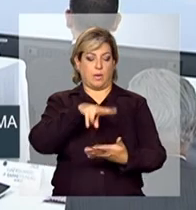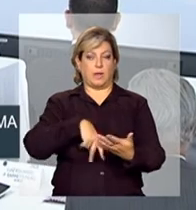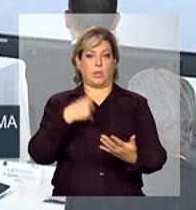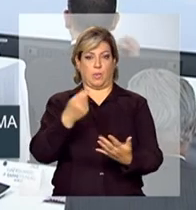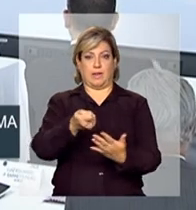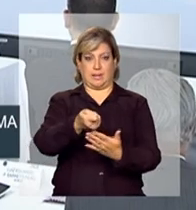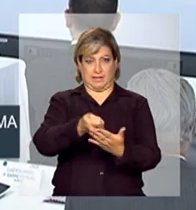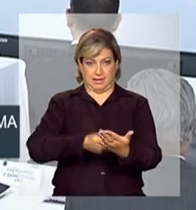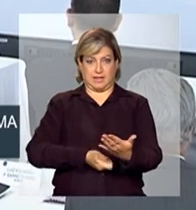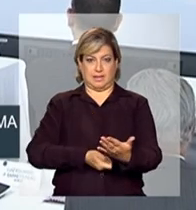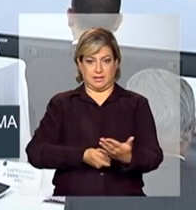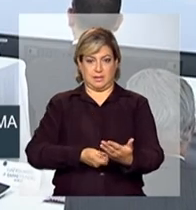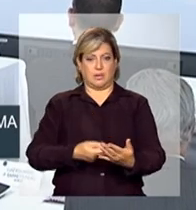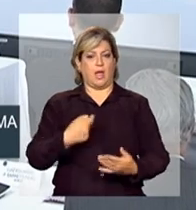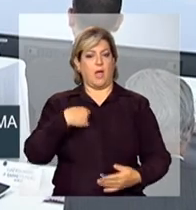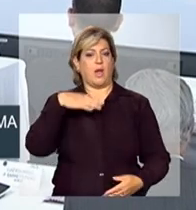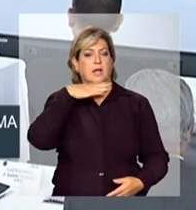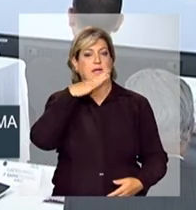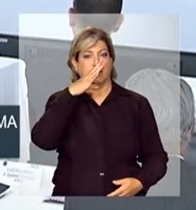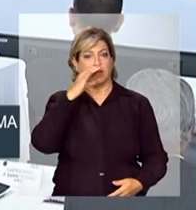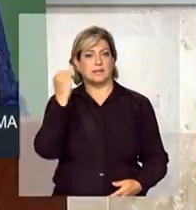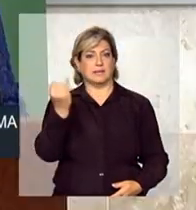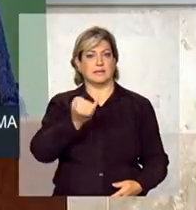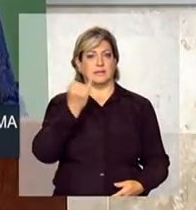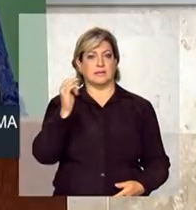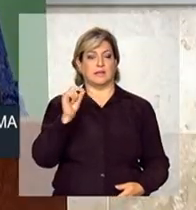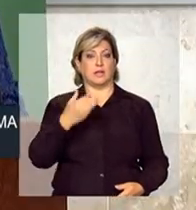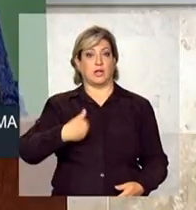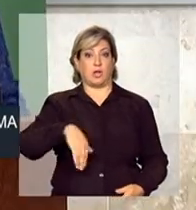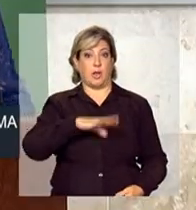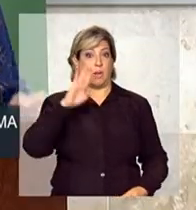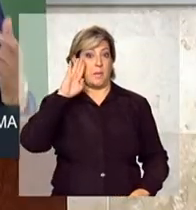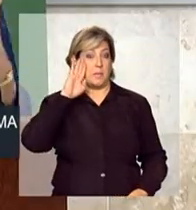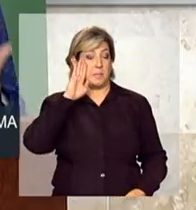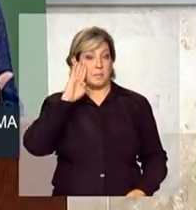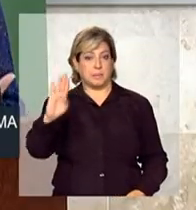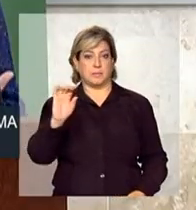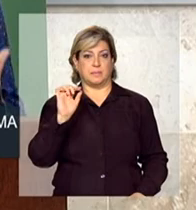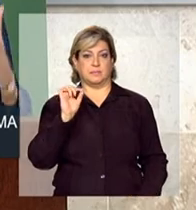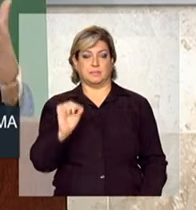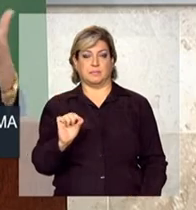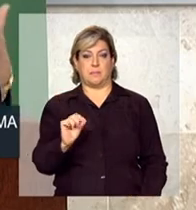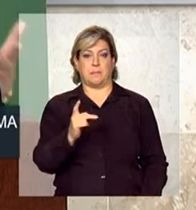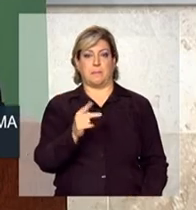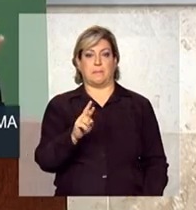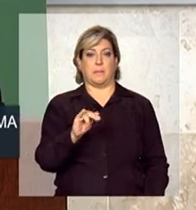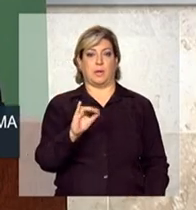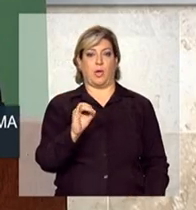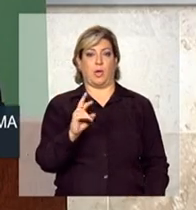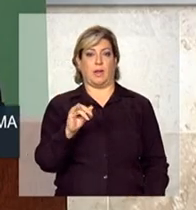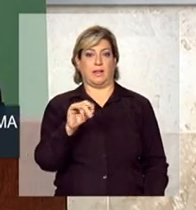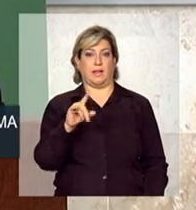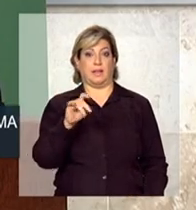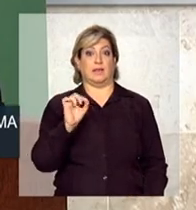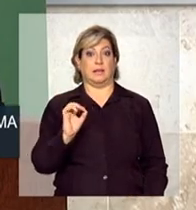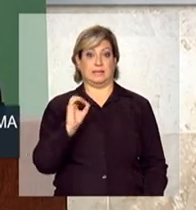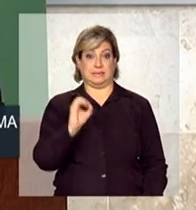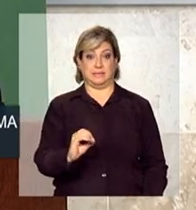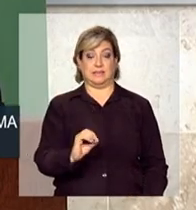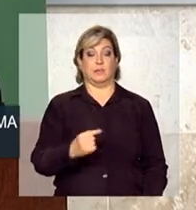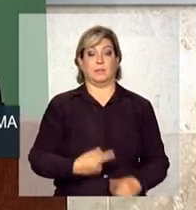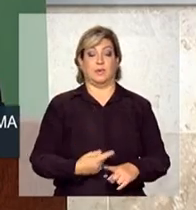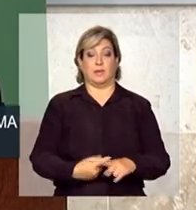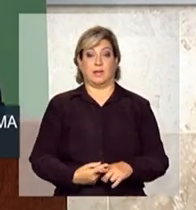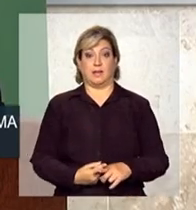achei até interessante, é a nossa prioridade zero. E se tem uma contradição em termos, é